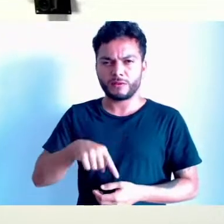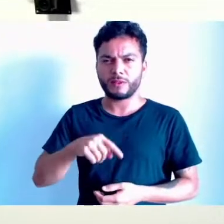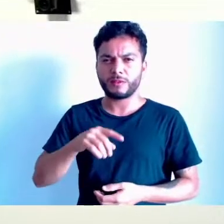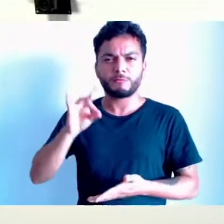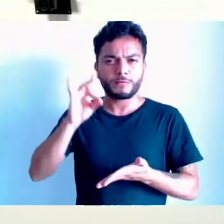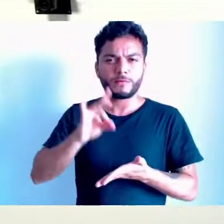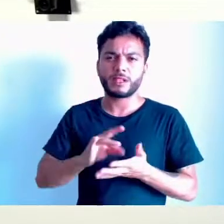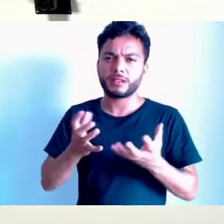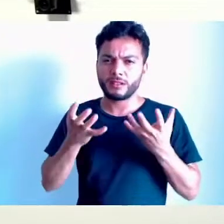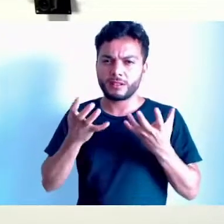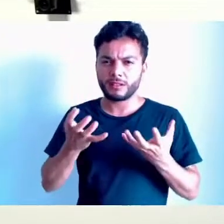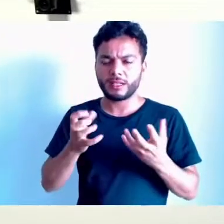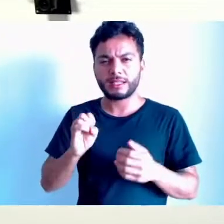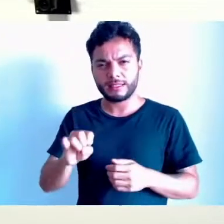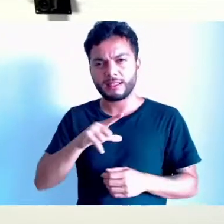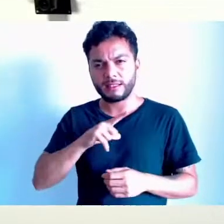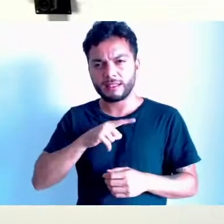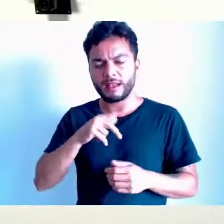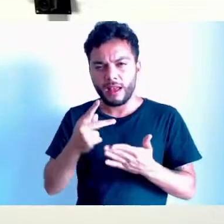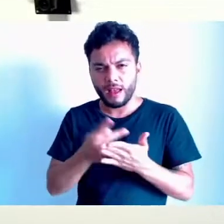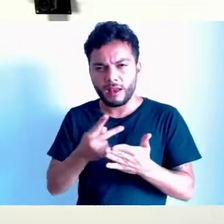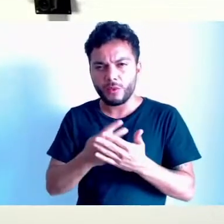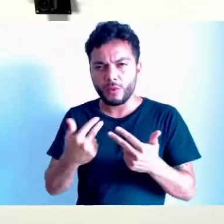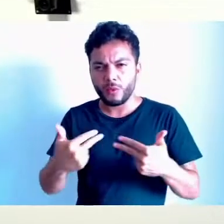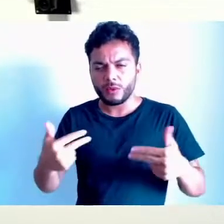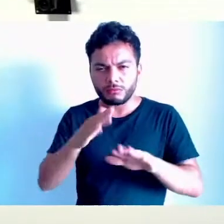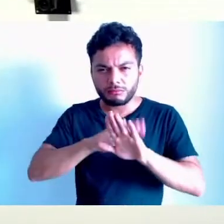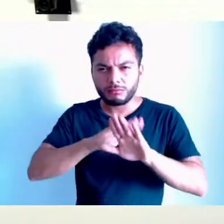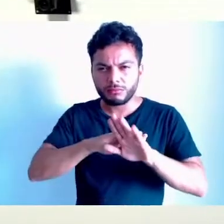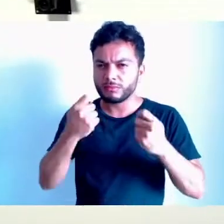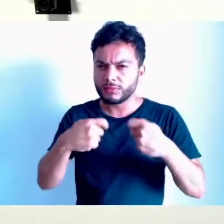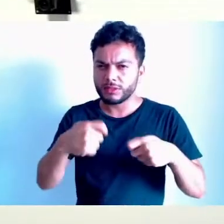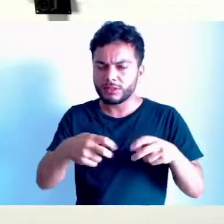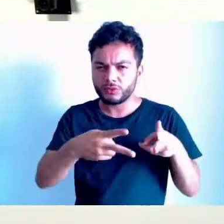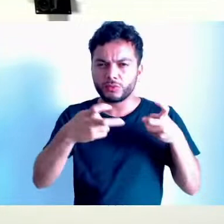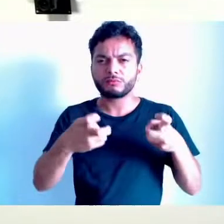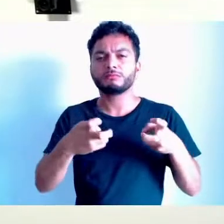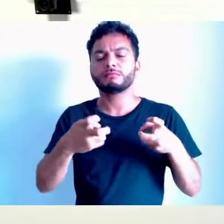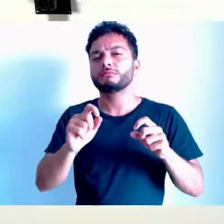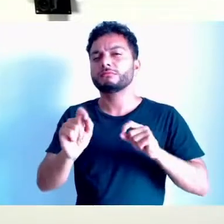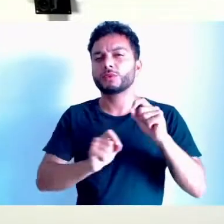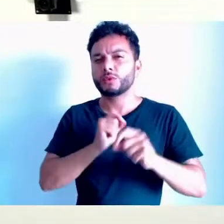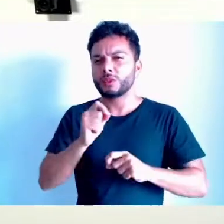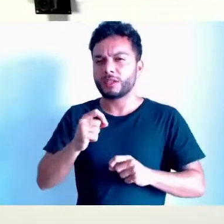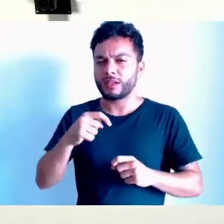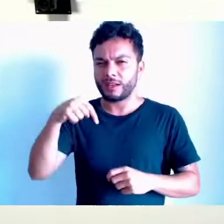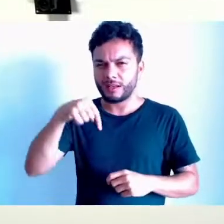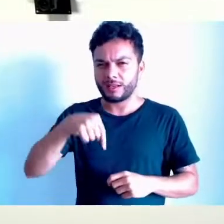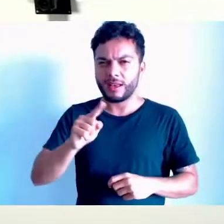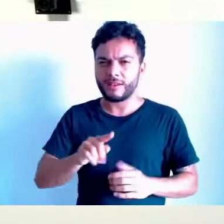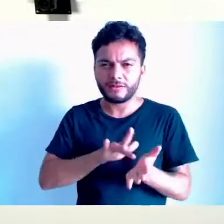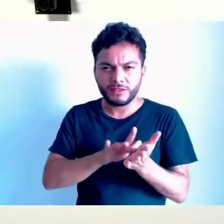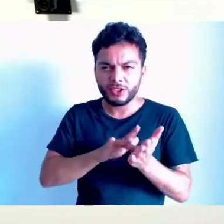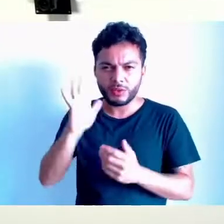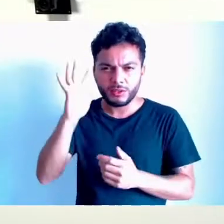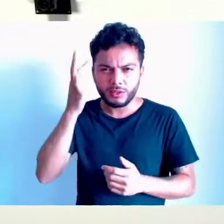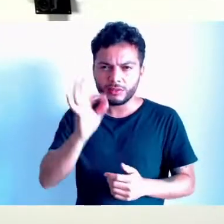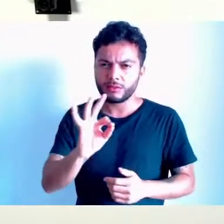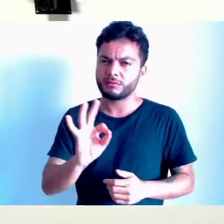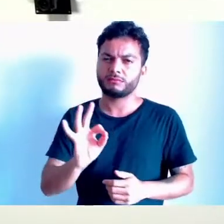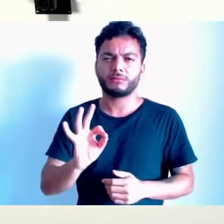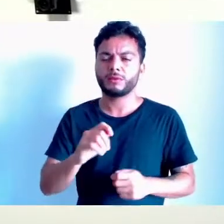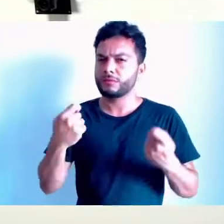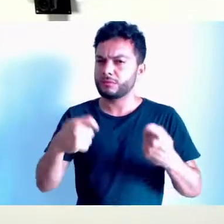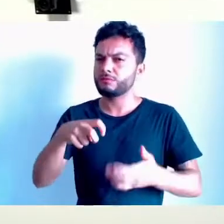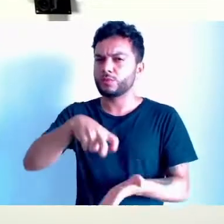que se abra, que vamos atrás e que pune os responsáveis. porque aqui a gente não está para passar a mão na cabeça de ninguém e sim para punir quem está errado.